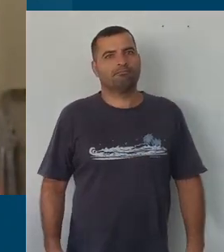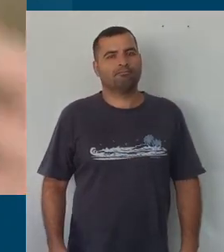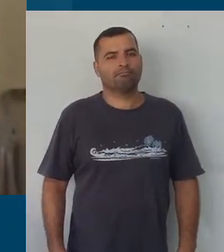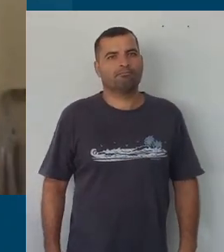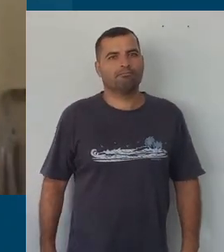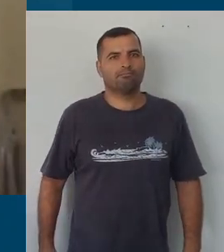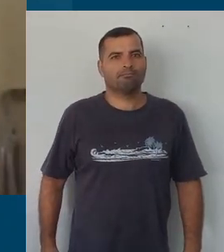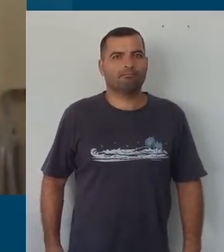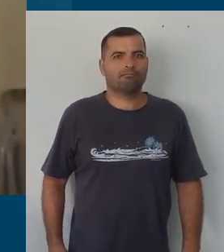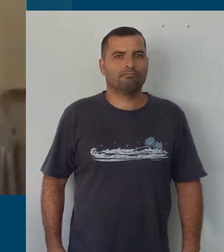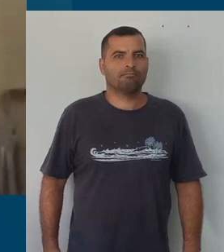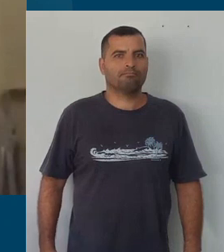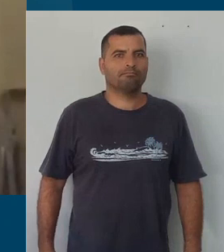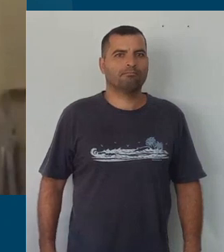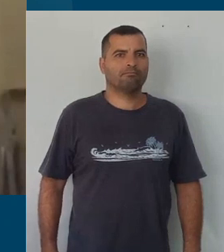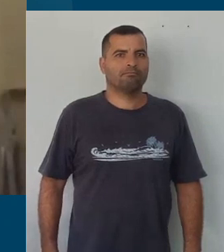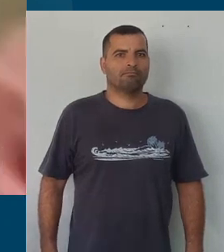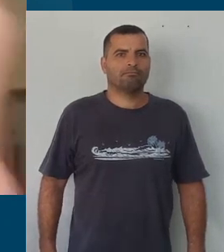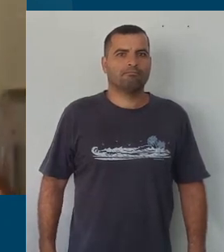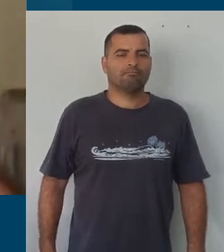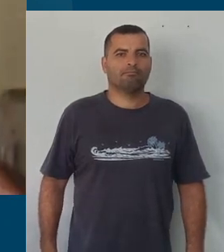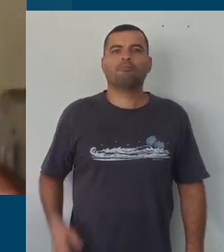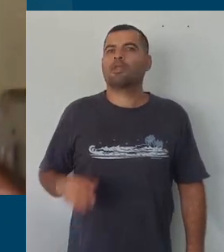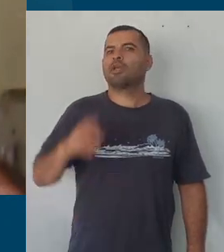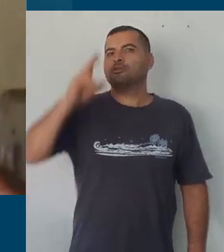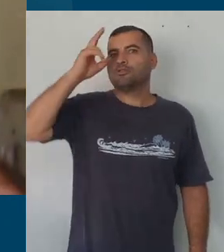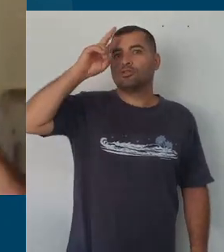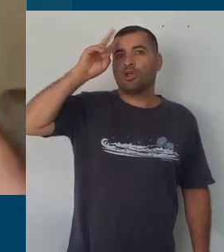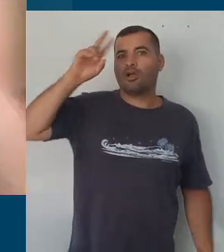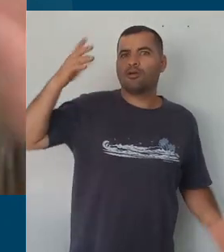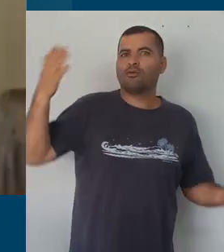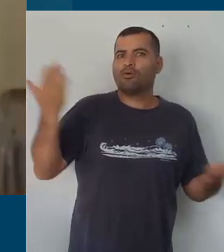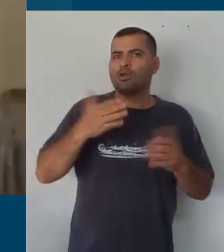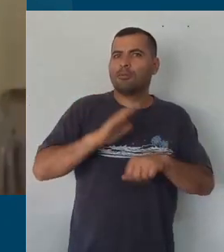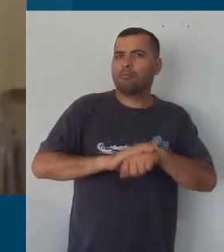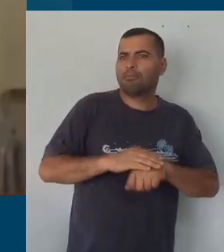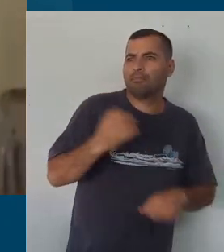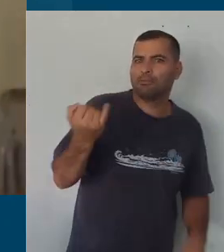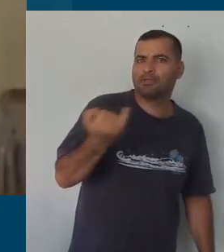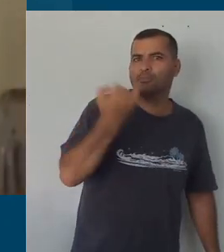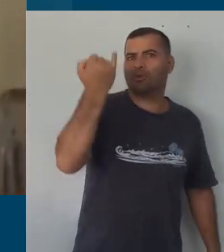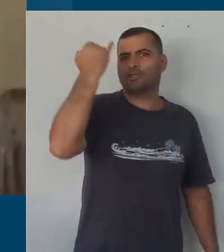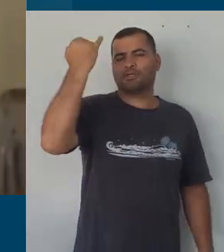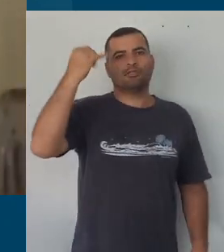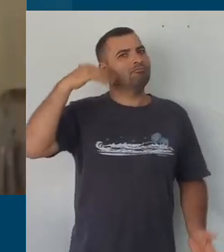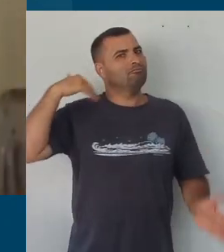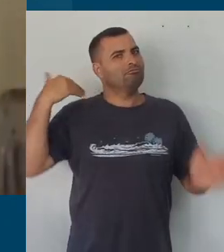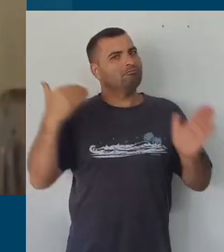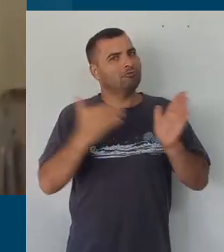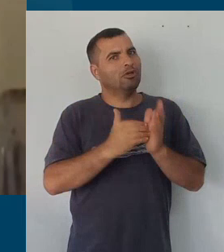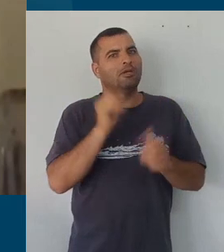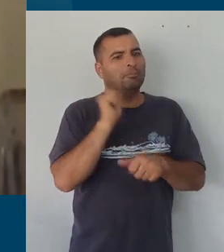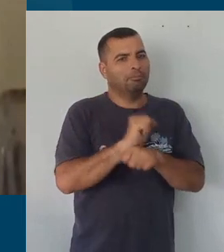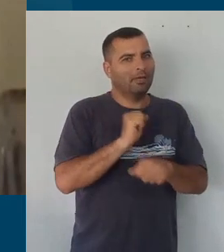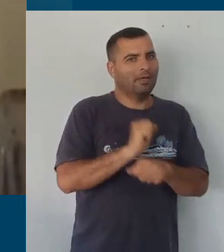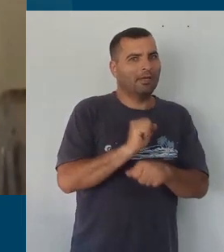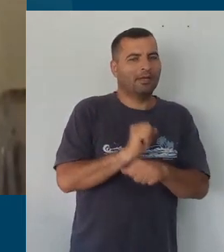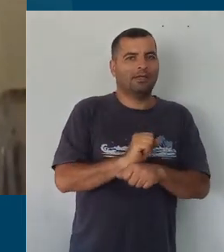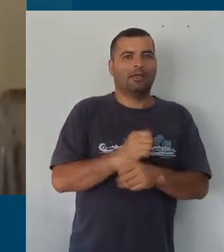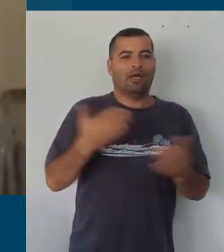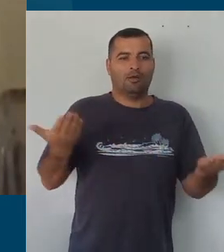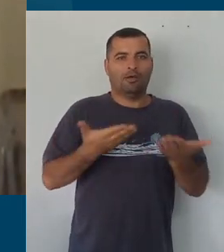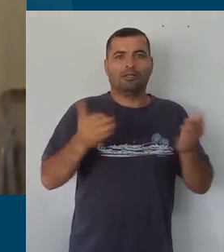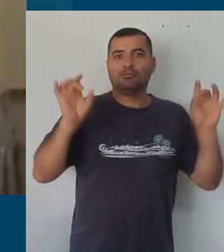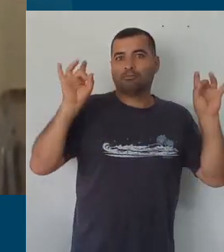Mas o momento histórico foi o que mais apareceu. Acho que todos nós esperávamos esse momento da